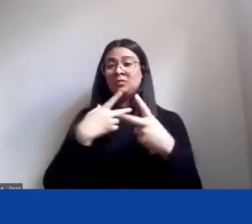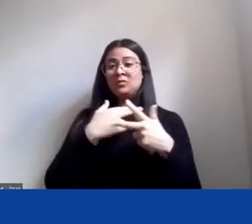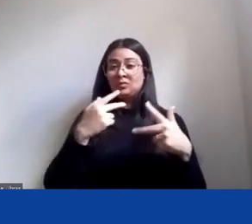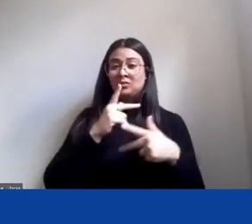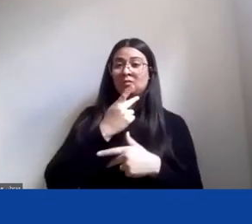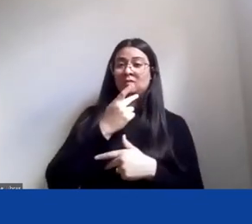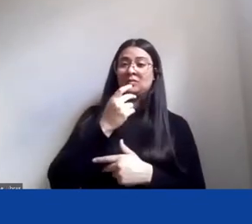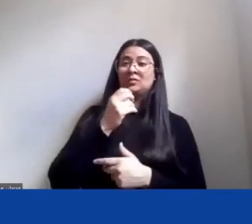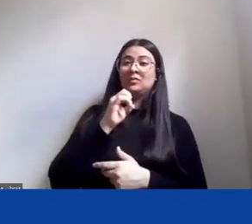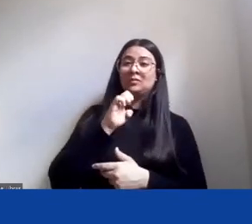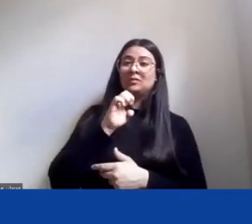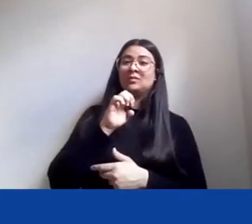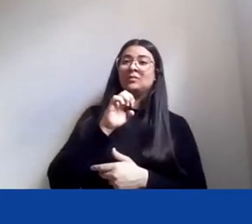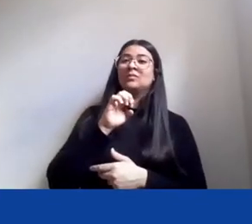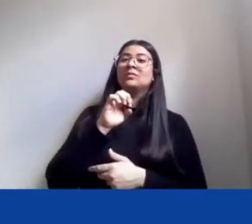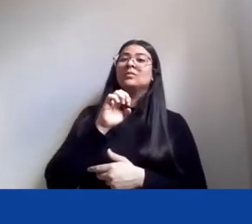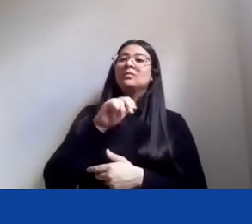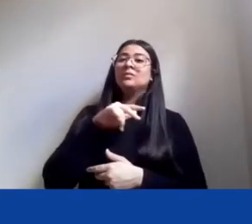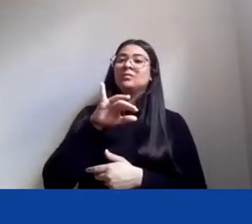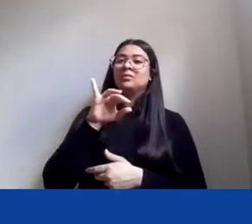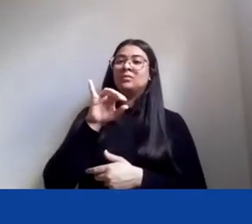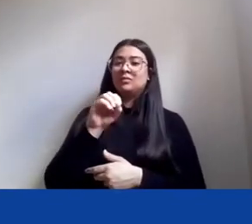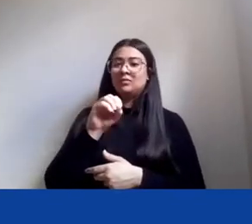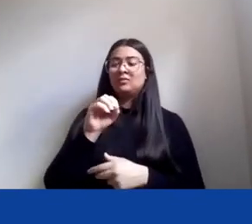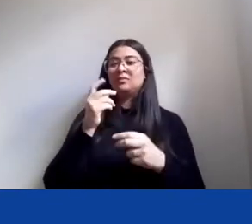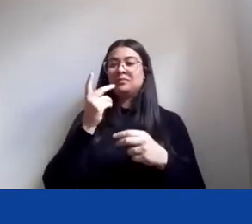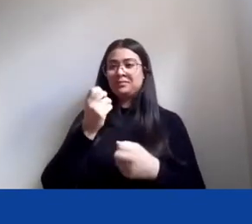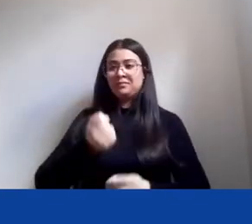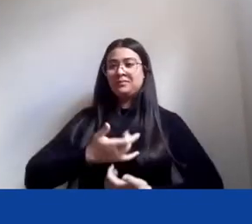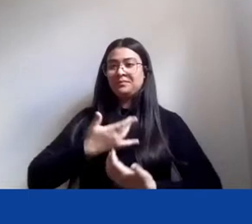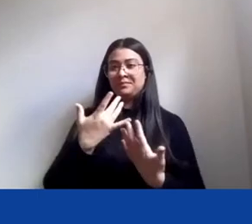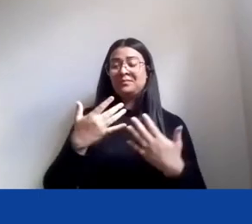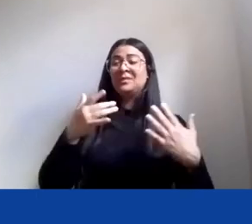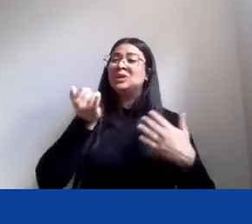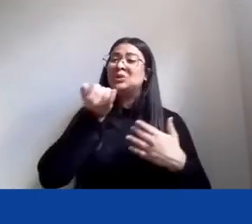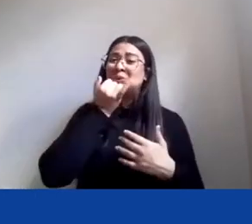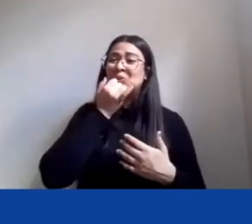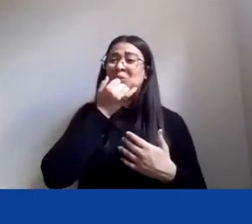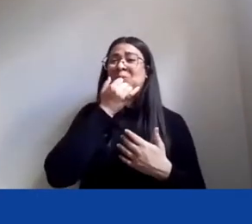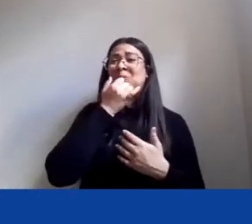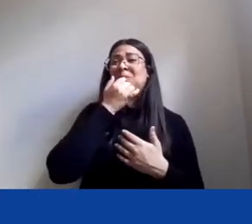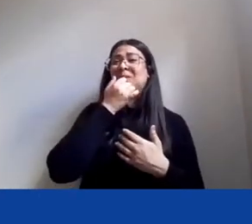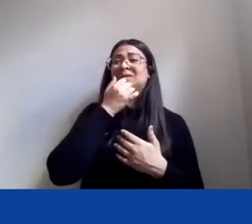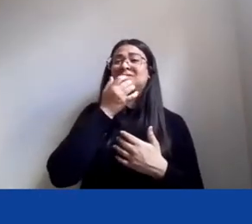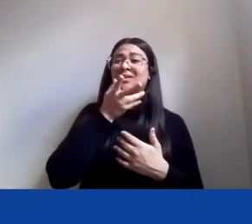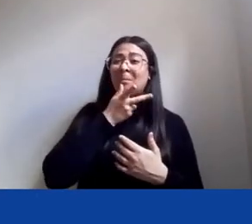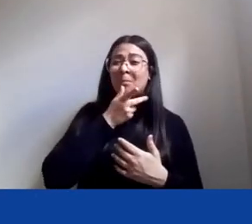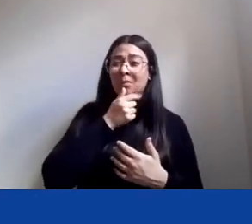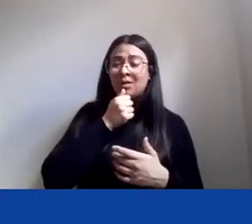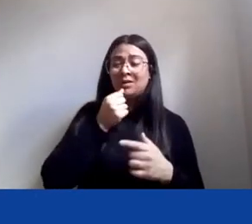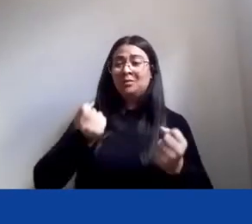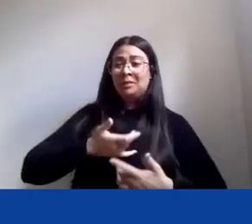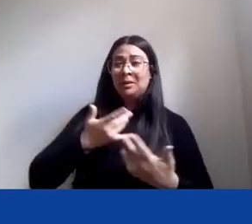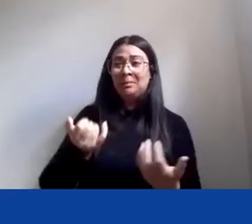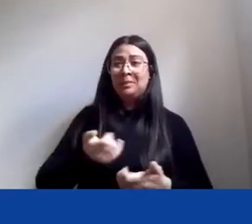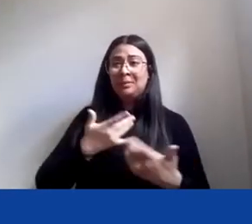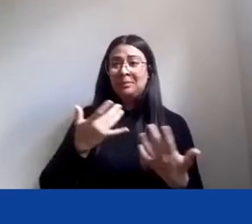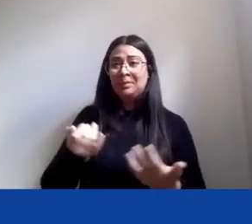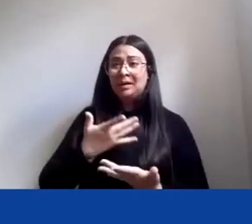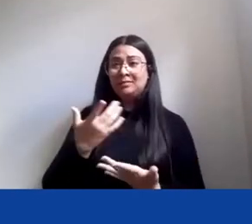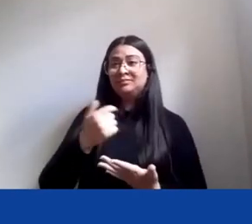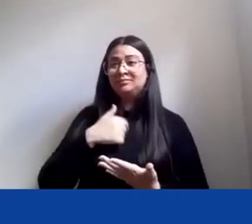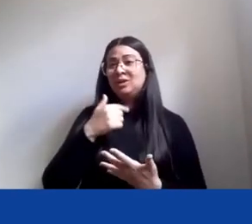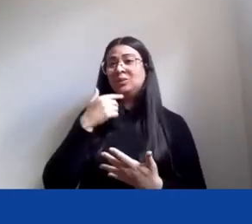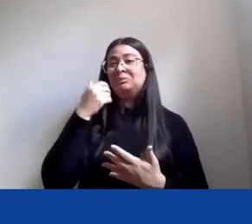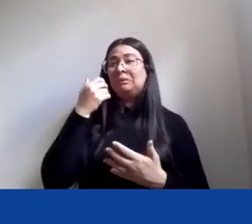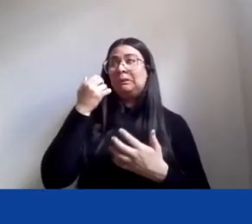demora, eu sou prolixo mesmo, não tem jeito, acho que eu nasci assim, é o cabelo. Passamos a palavra